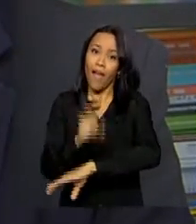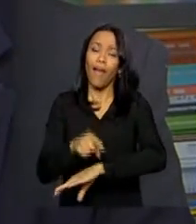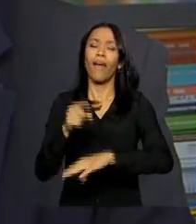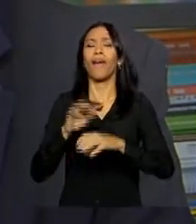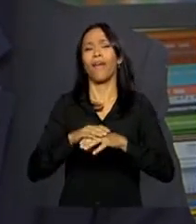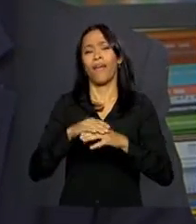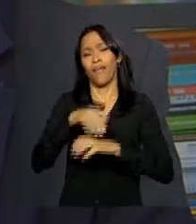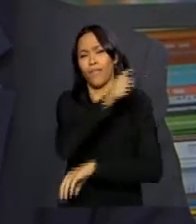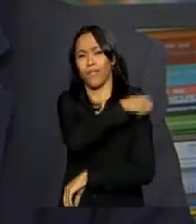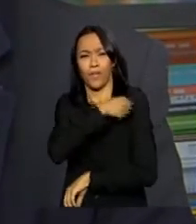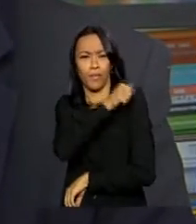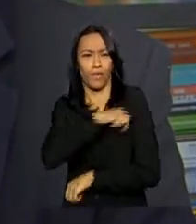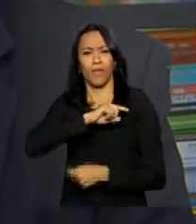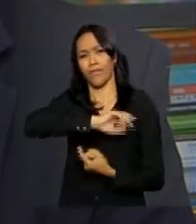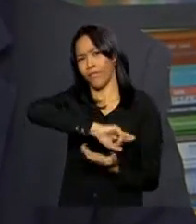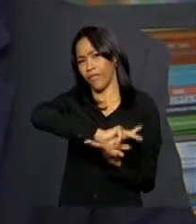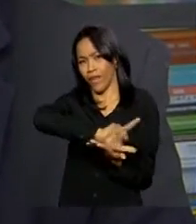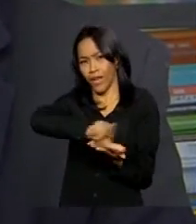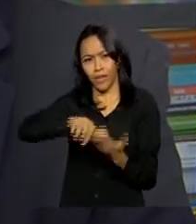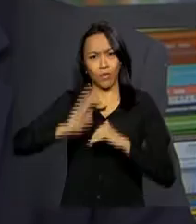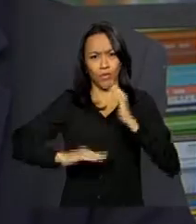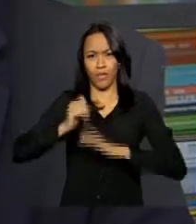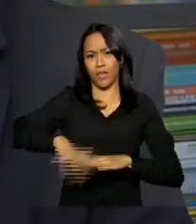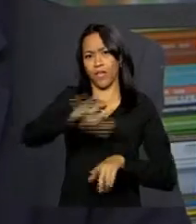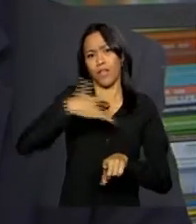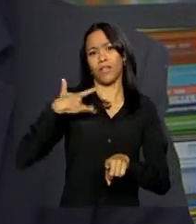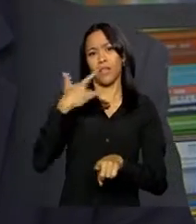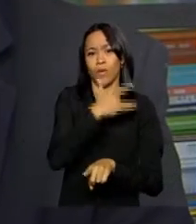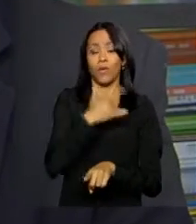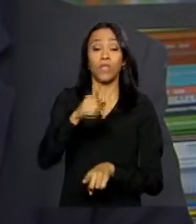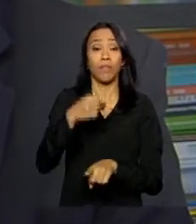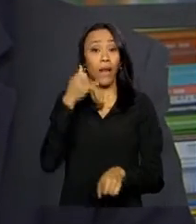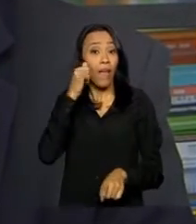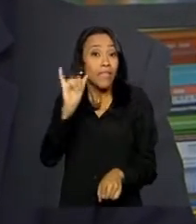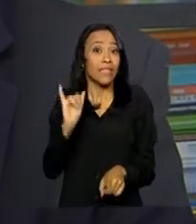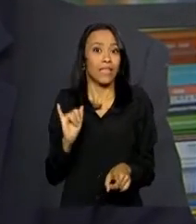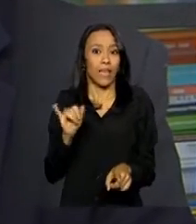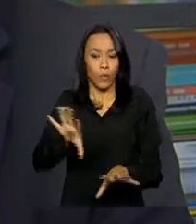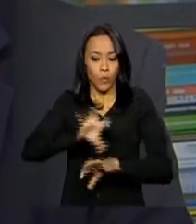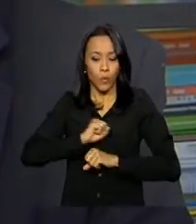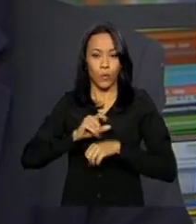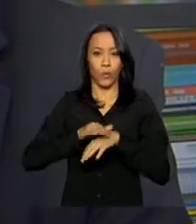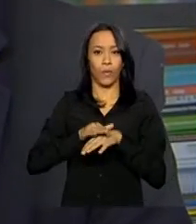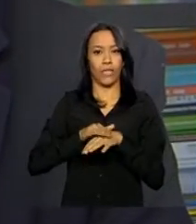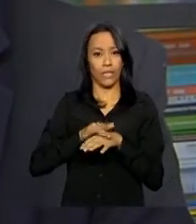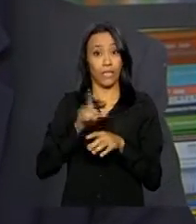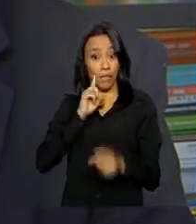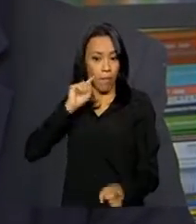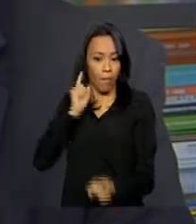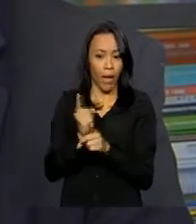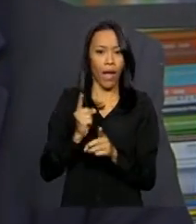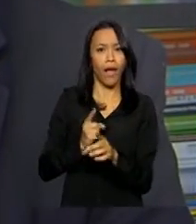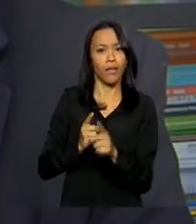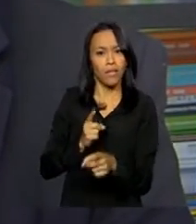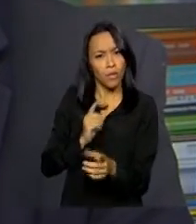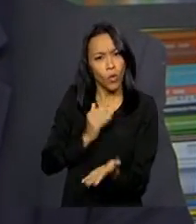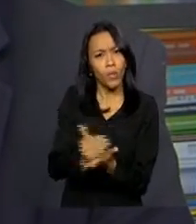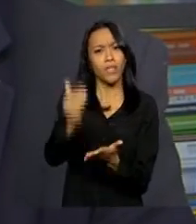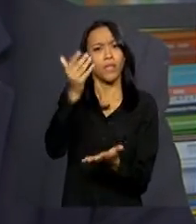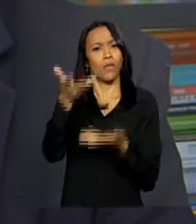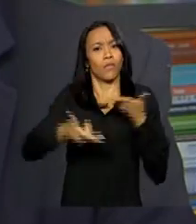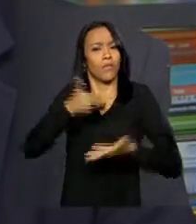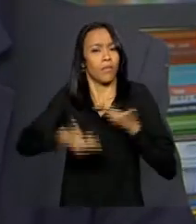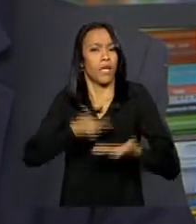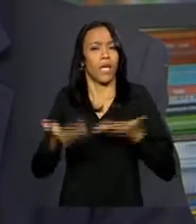fisioterapeutas, os diversos profissionais, e orienta tanto a prevenir a doença quanto a diagnosticar a doença e fazer o primeiro tratamento,